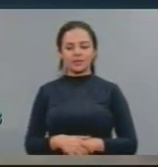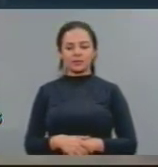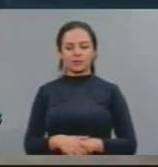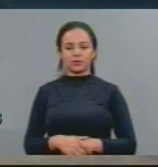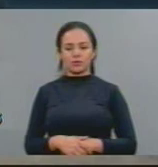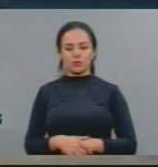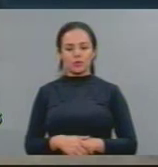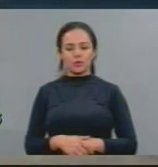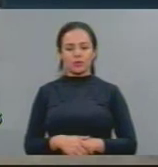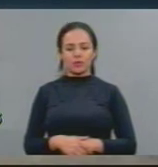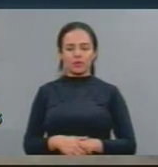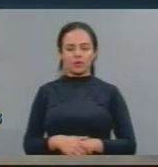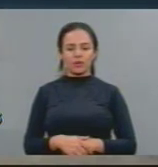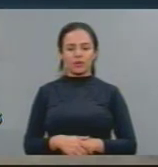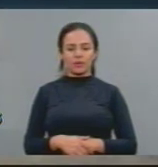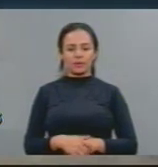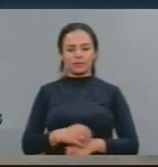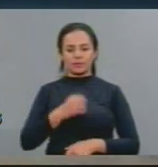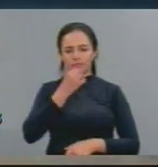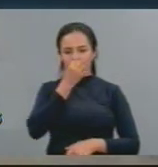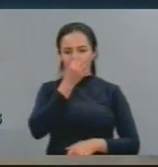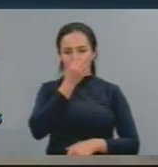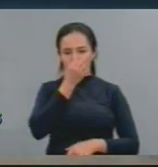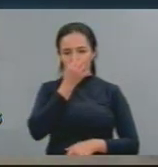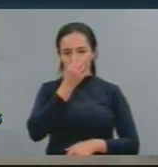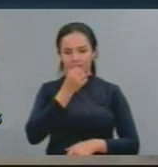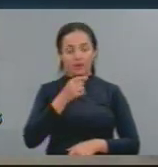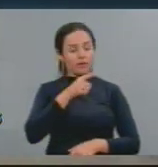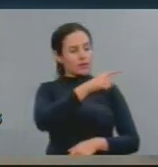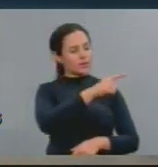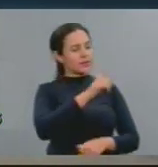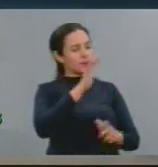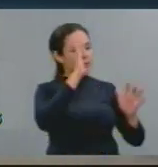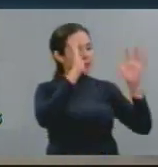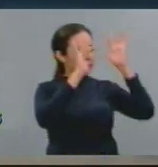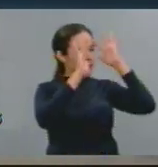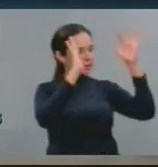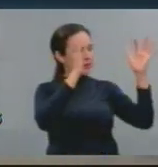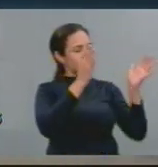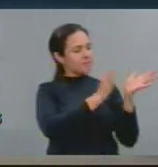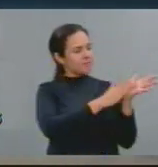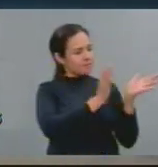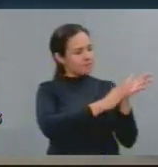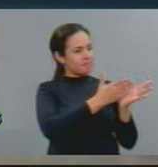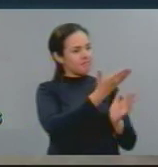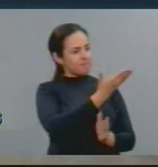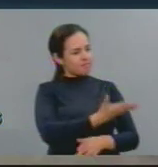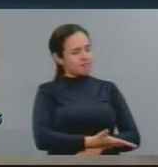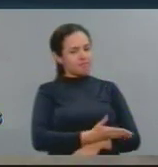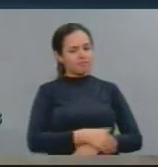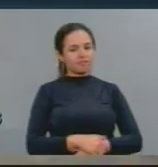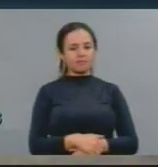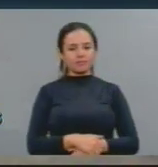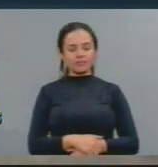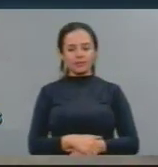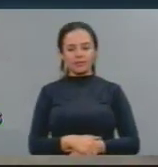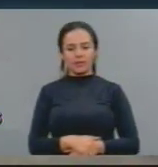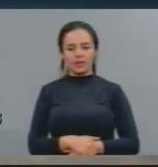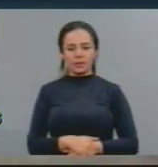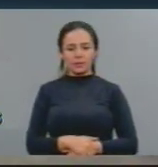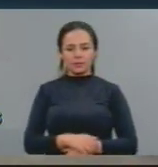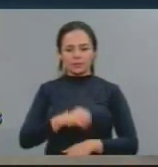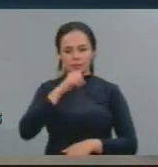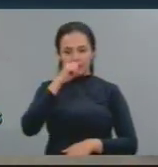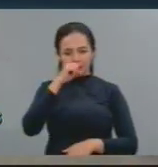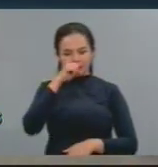como o senhor pensa que deve ser a gestão, eu lhe parabenizo. Se nós tivéssemos a